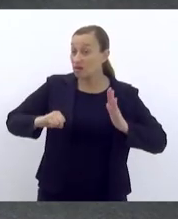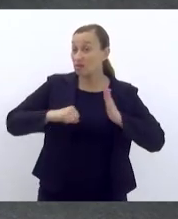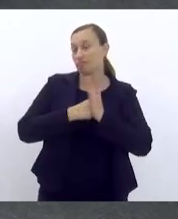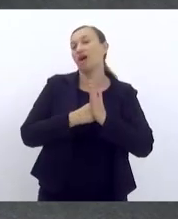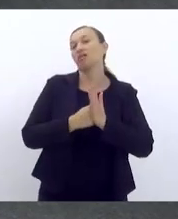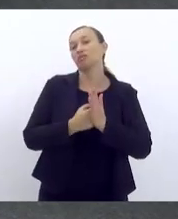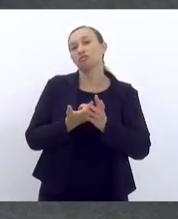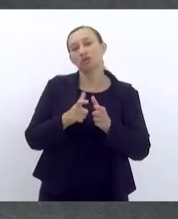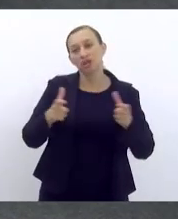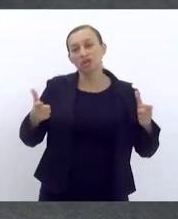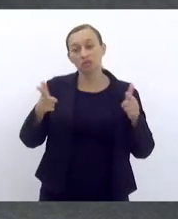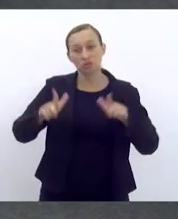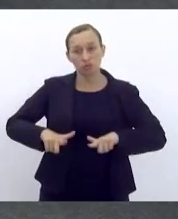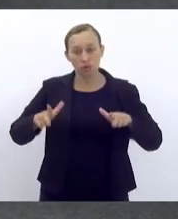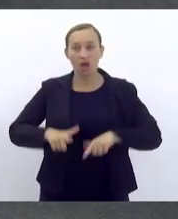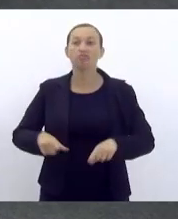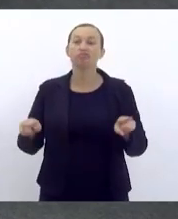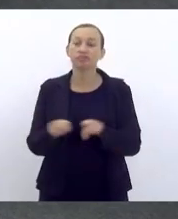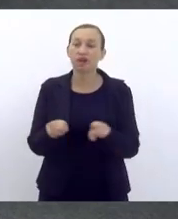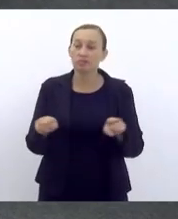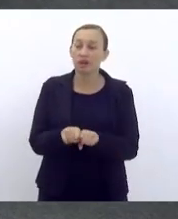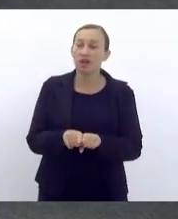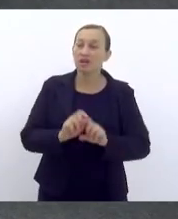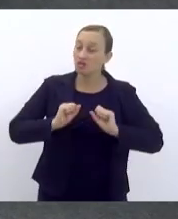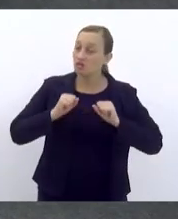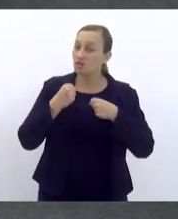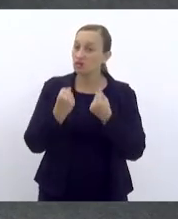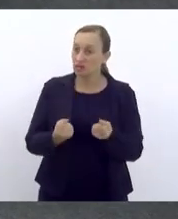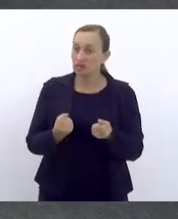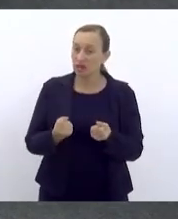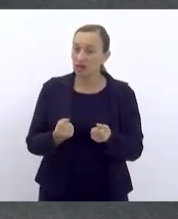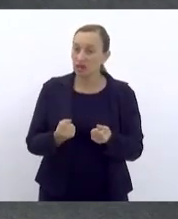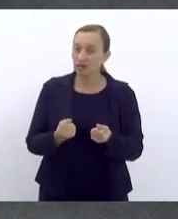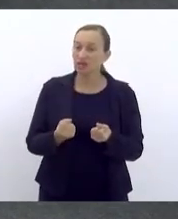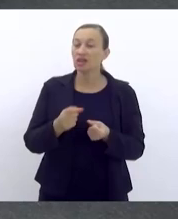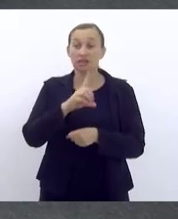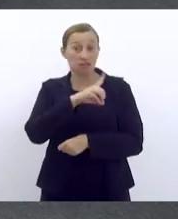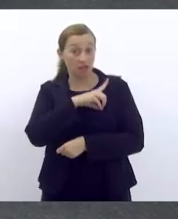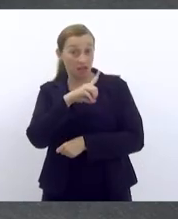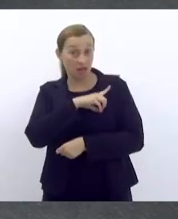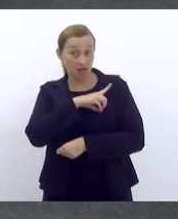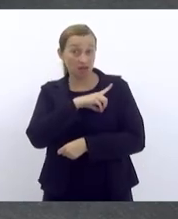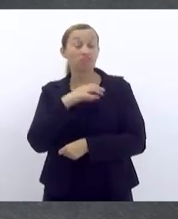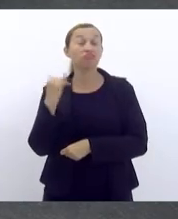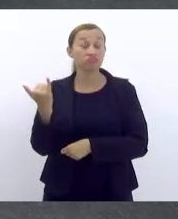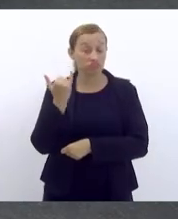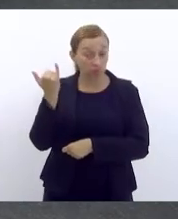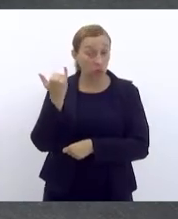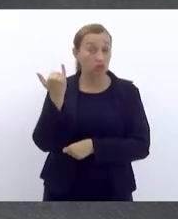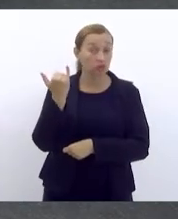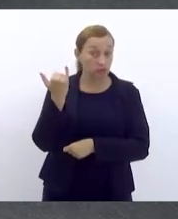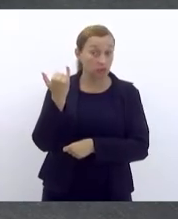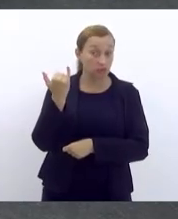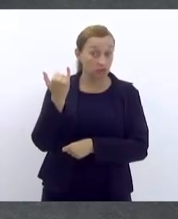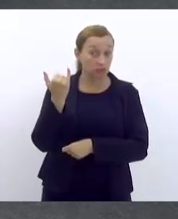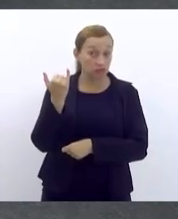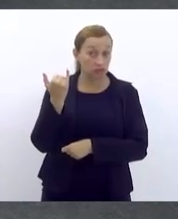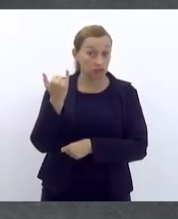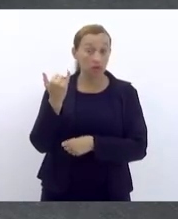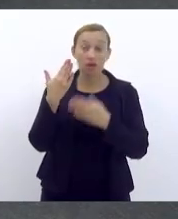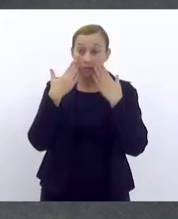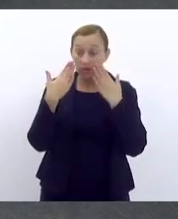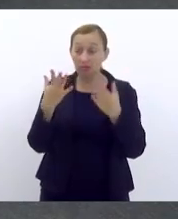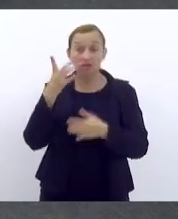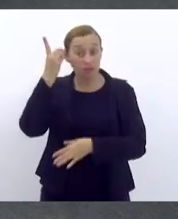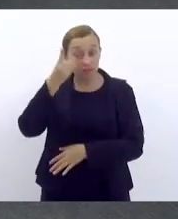naquela região. Quero também reforçar que essa delegacia aqui é de muito bom grado apresentada